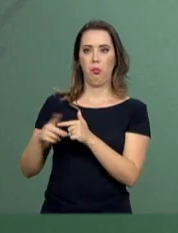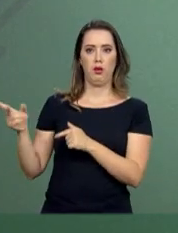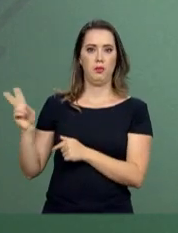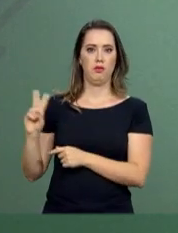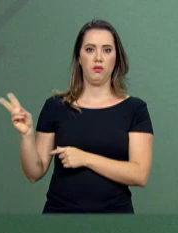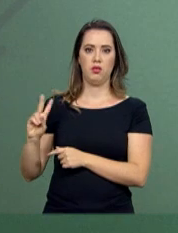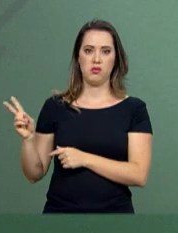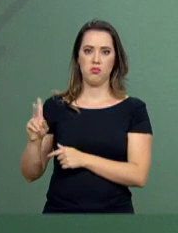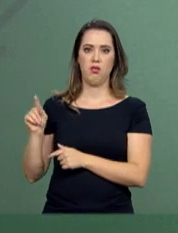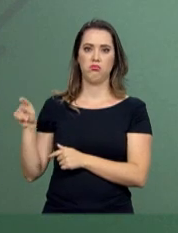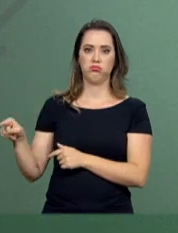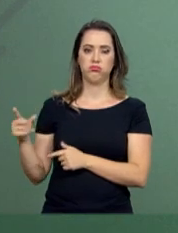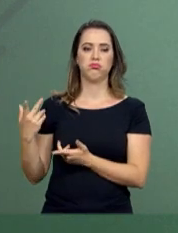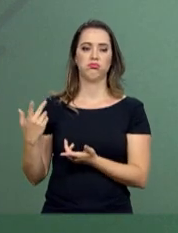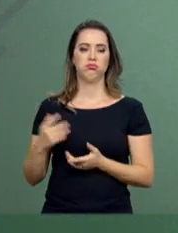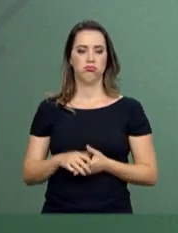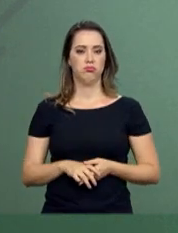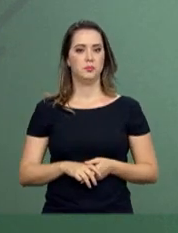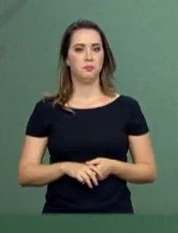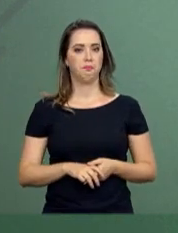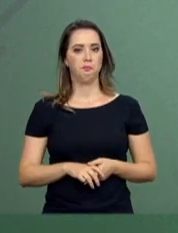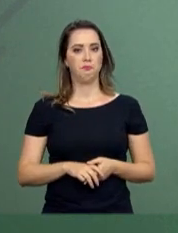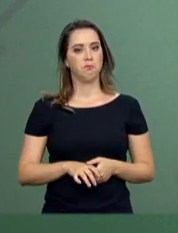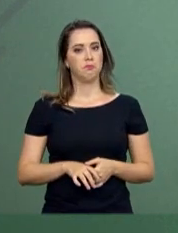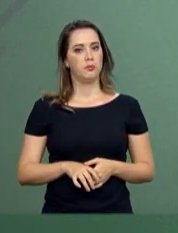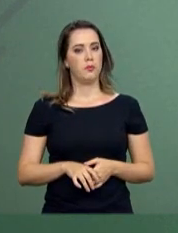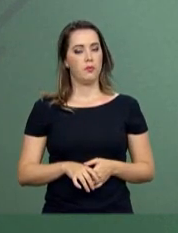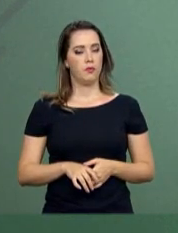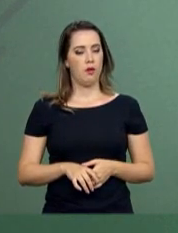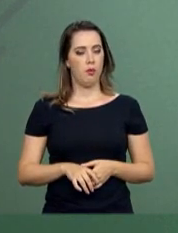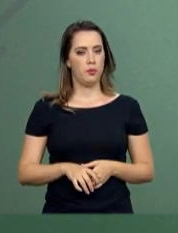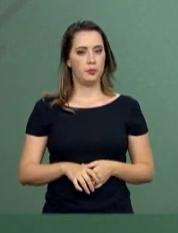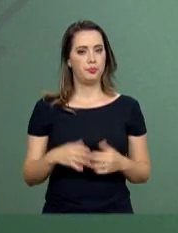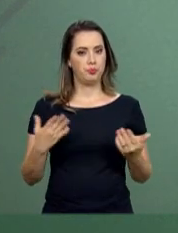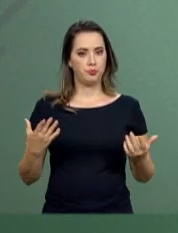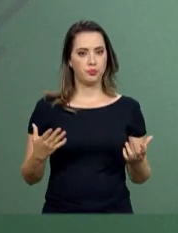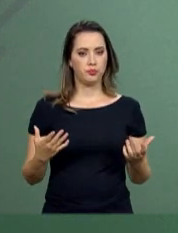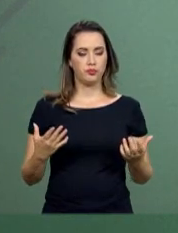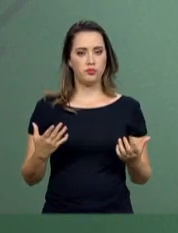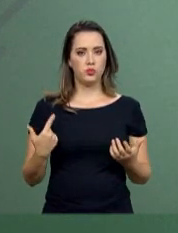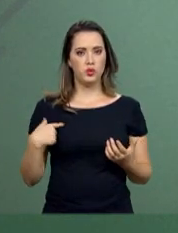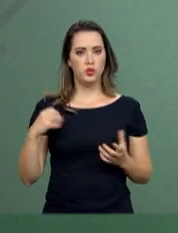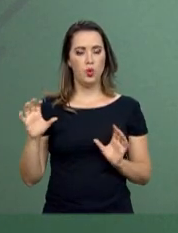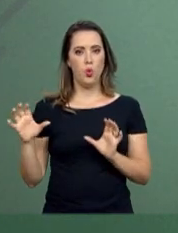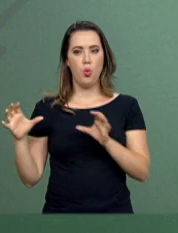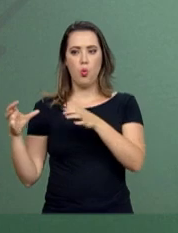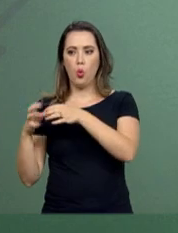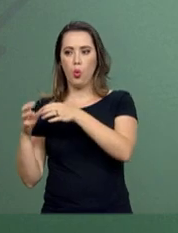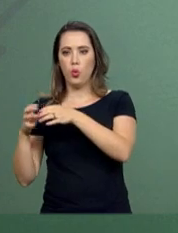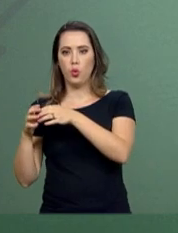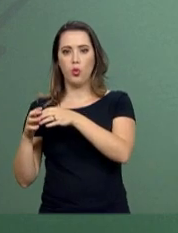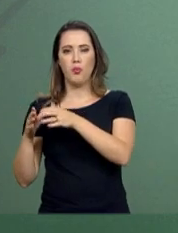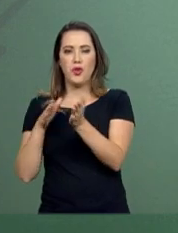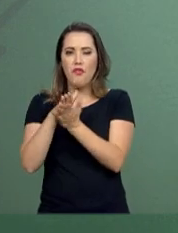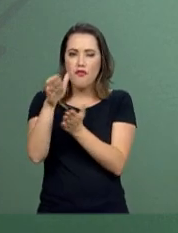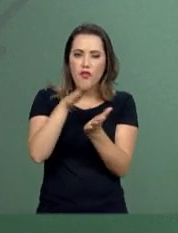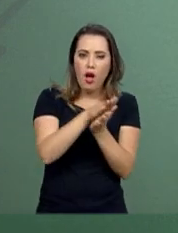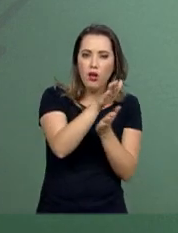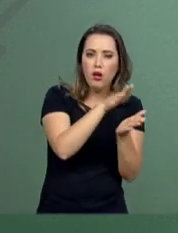causado pelo governo da Venezuela. A onda migratória